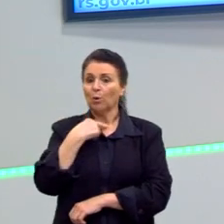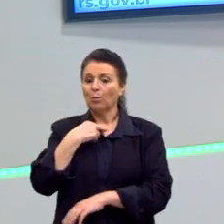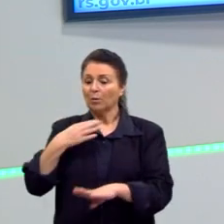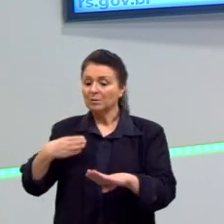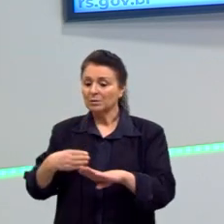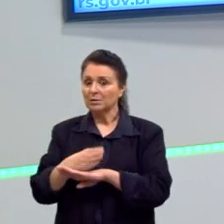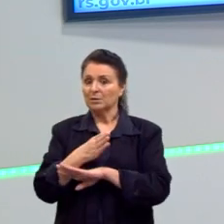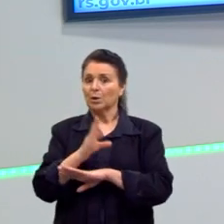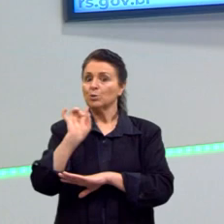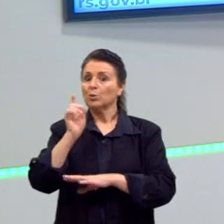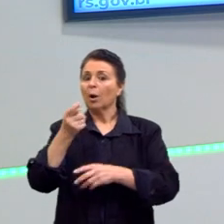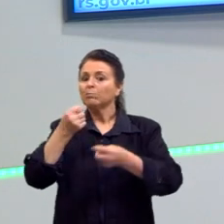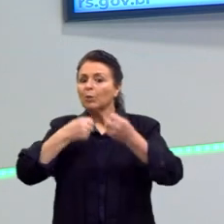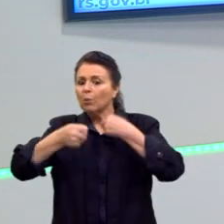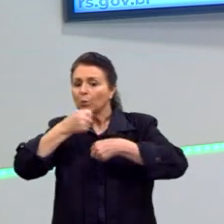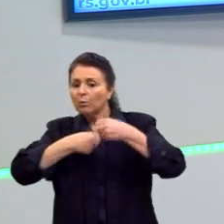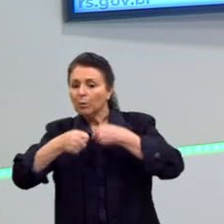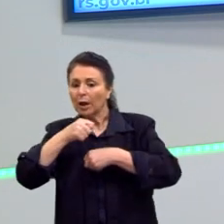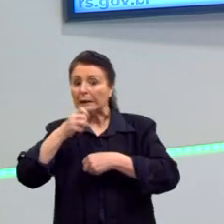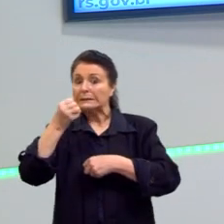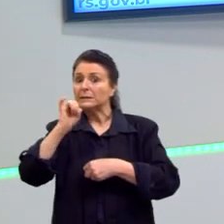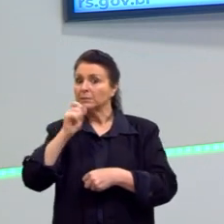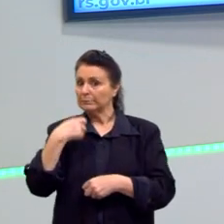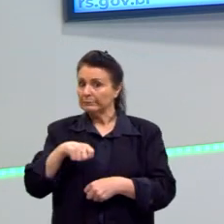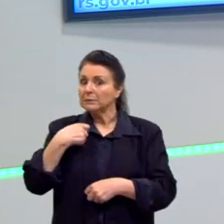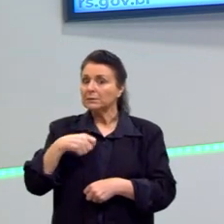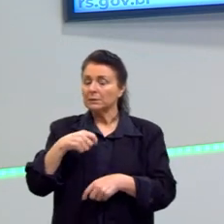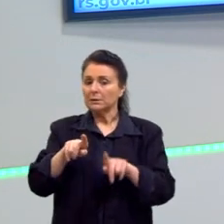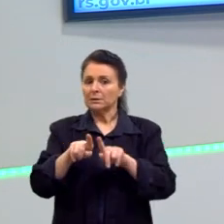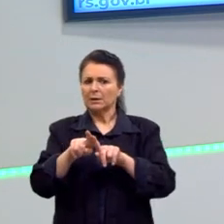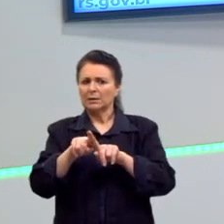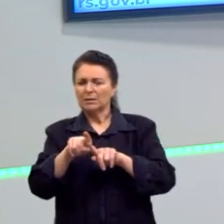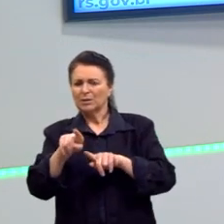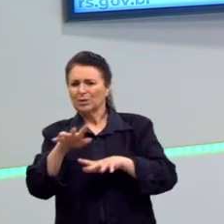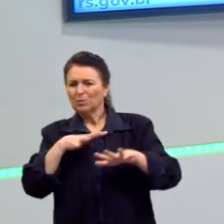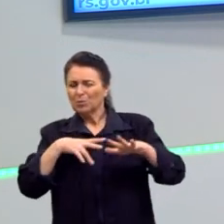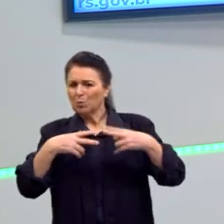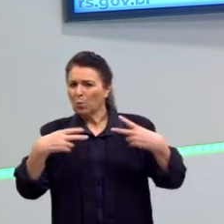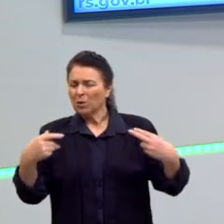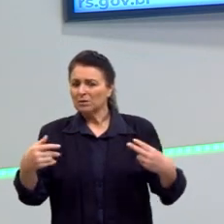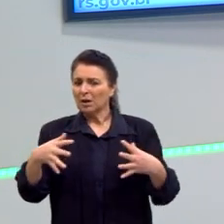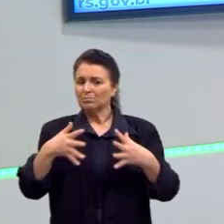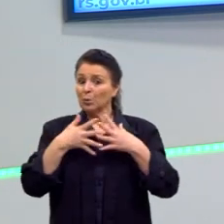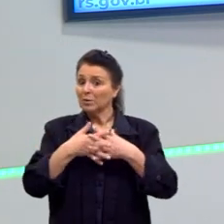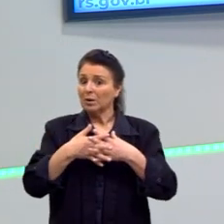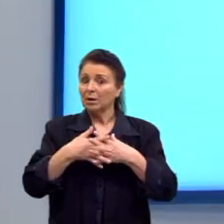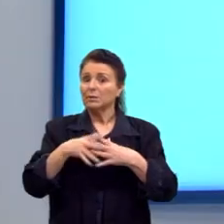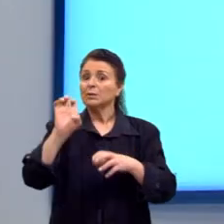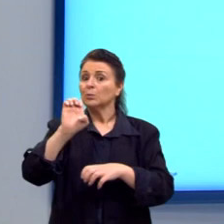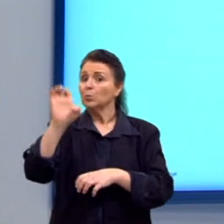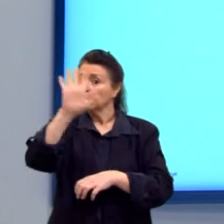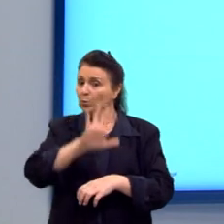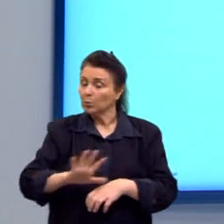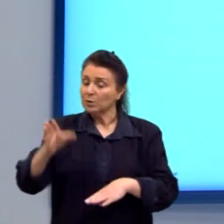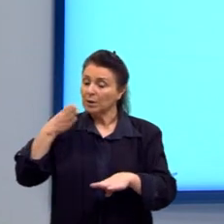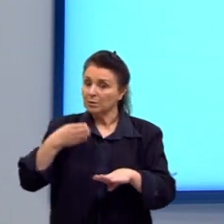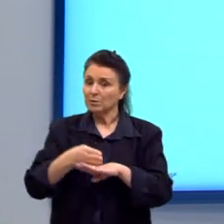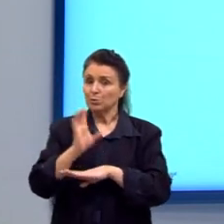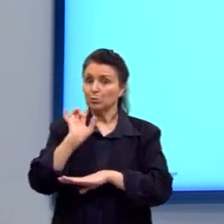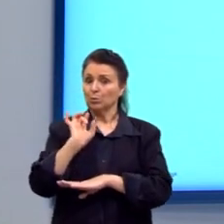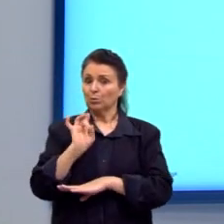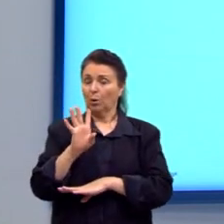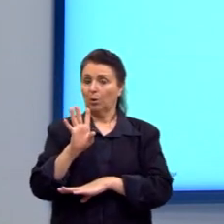coordenar em estado de emergência, em situações muito complicadas, que o Estado entraria aí. Então, o Estado apenas como um